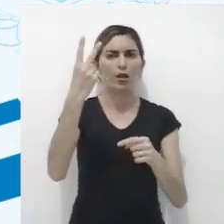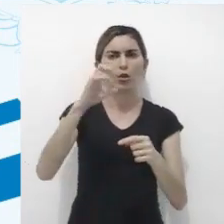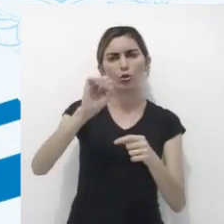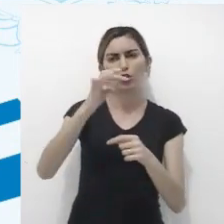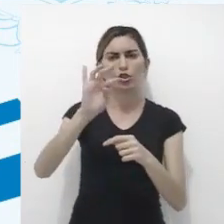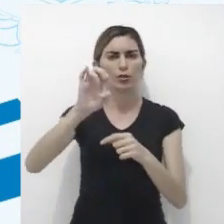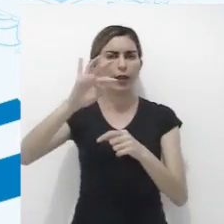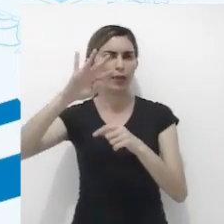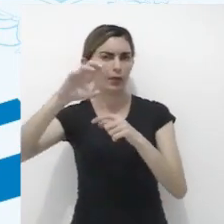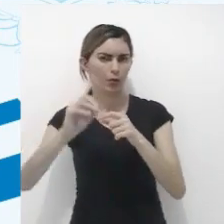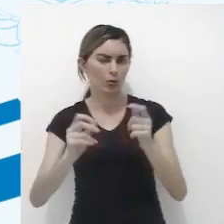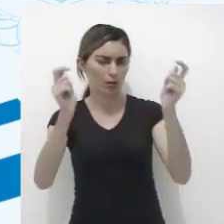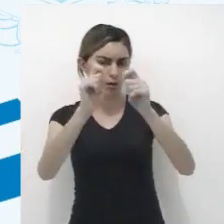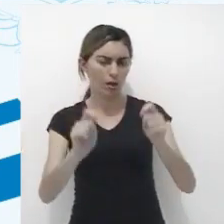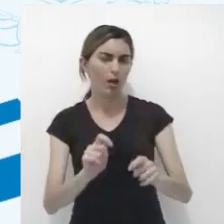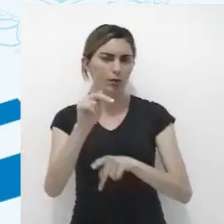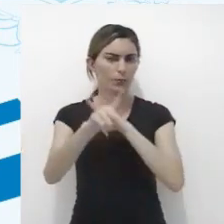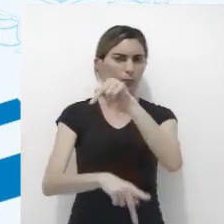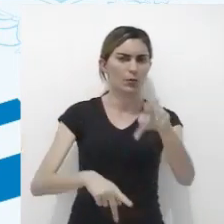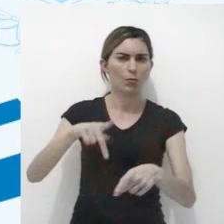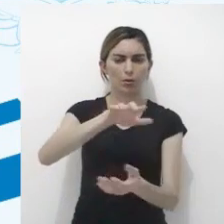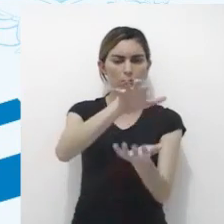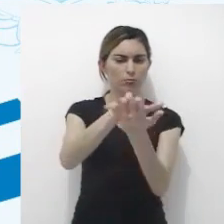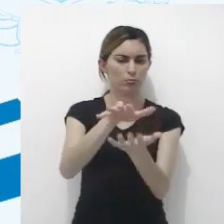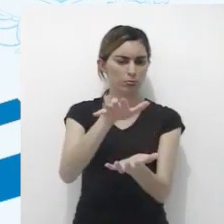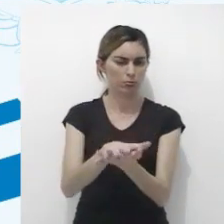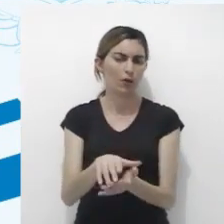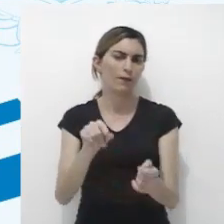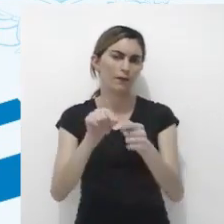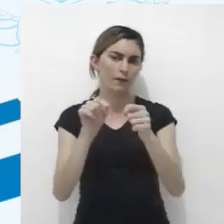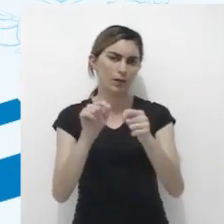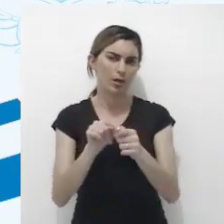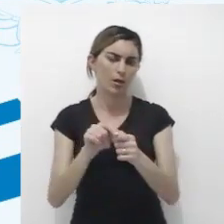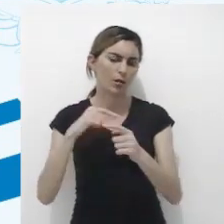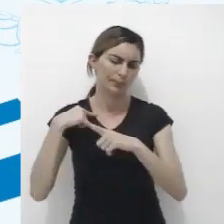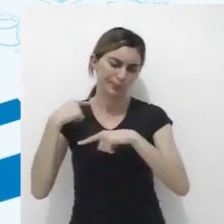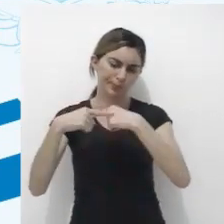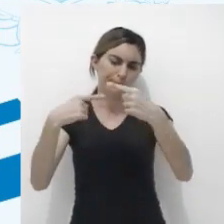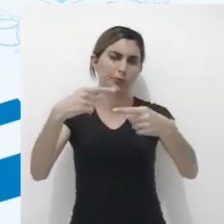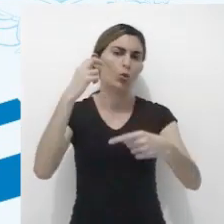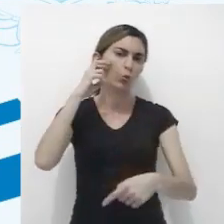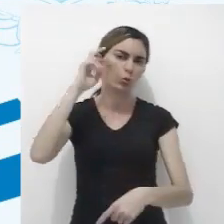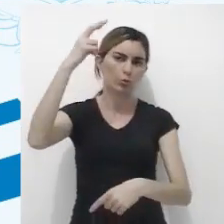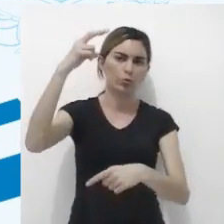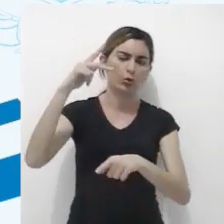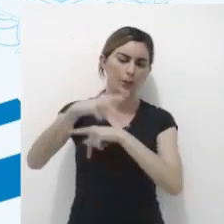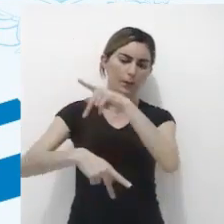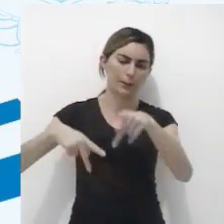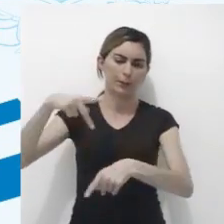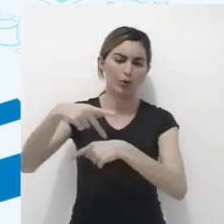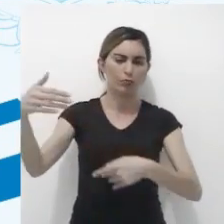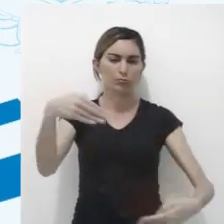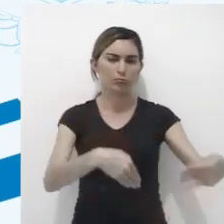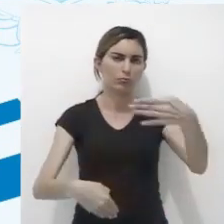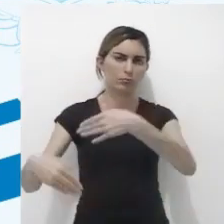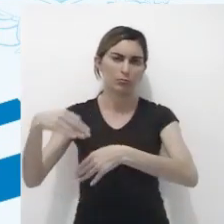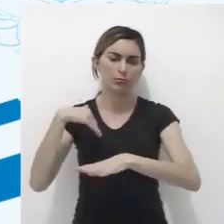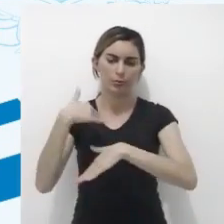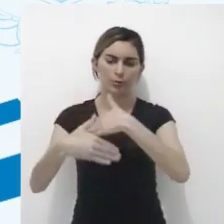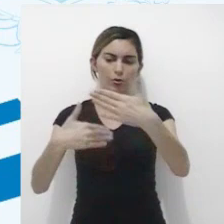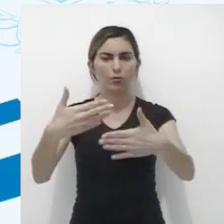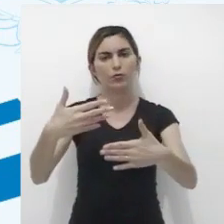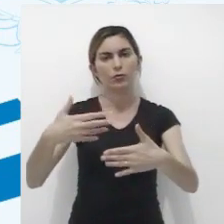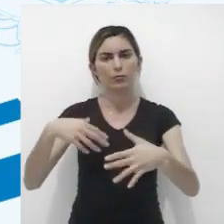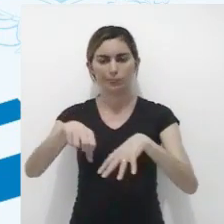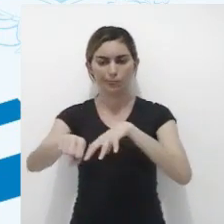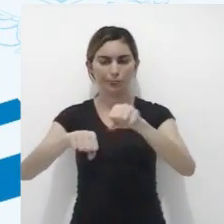estético e artístico. A arte popular pernambucana é formada pela herança cultural dos povos que participaram do